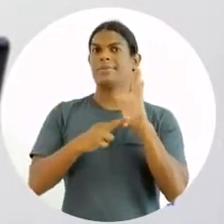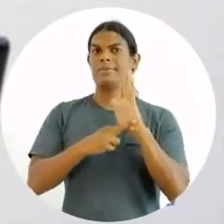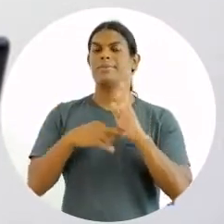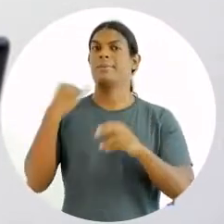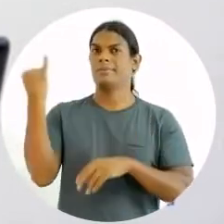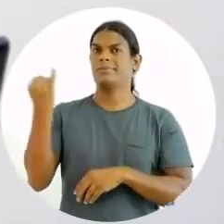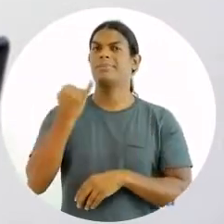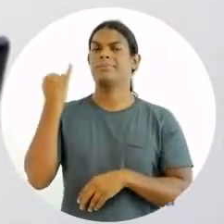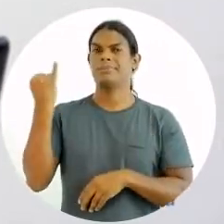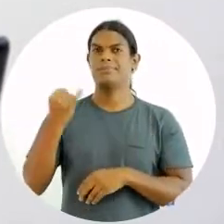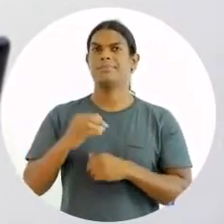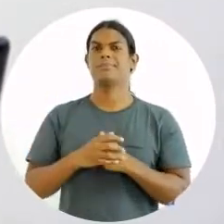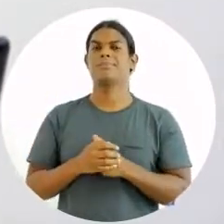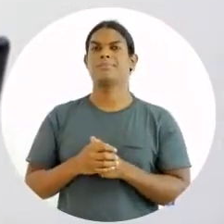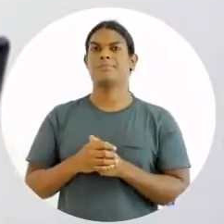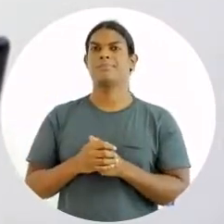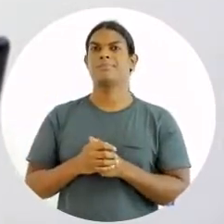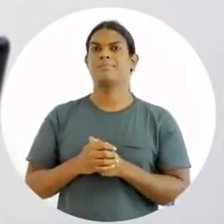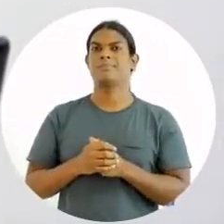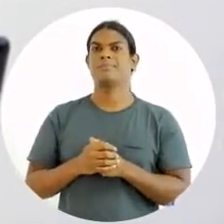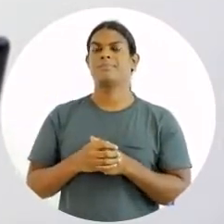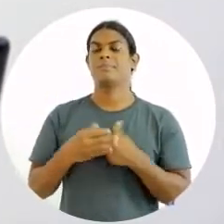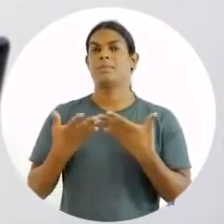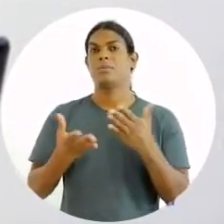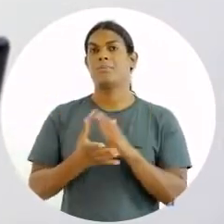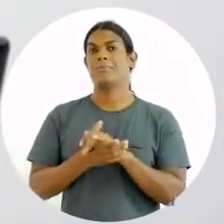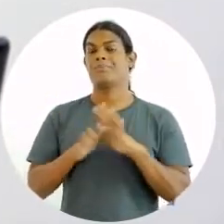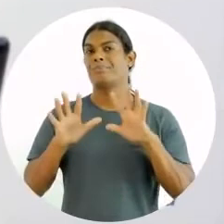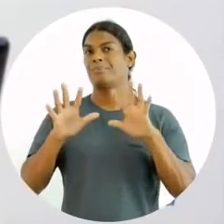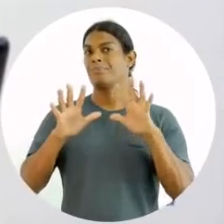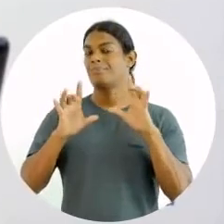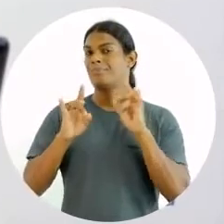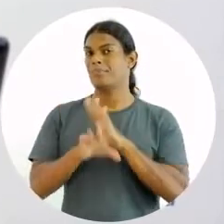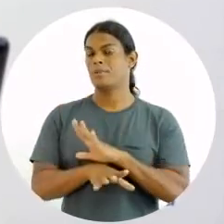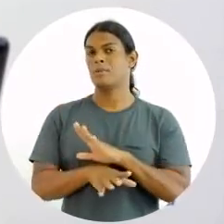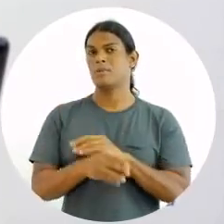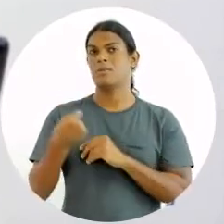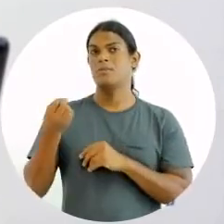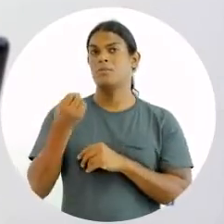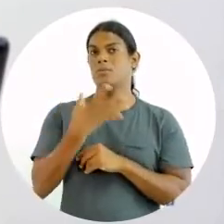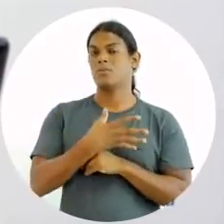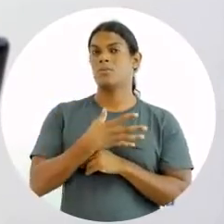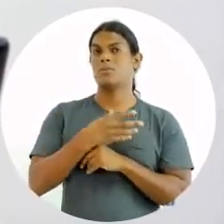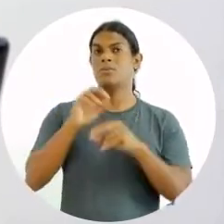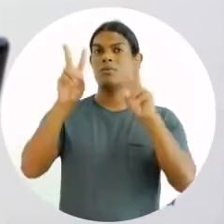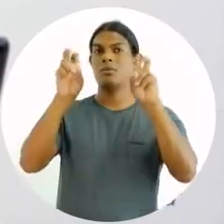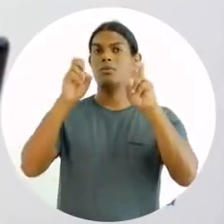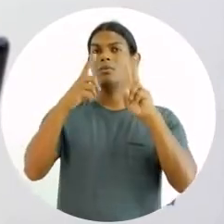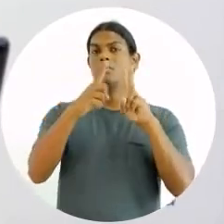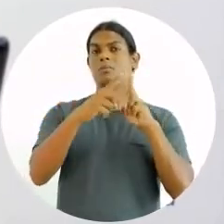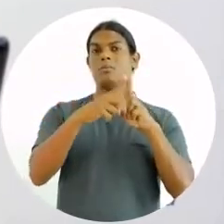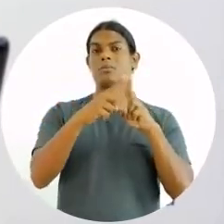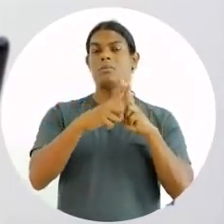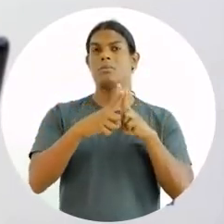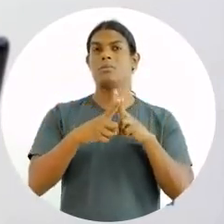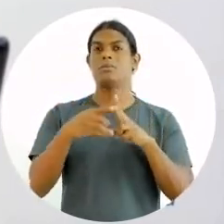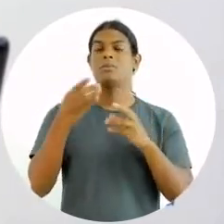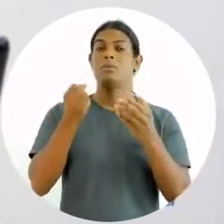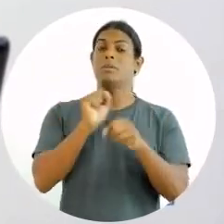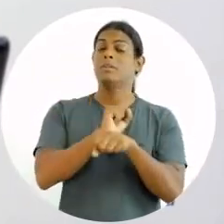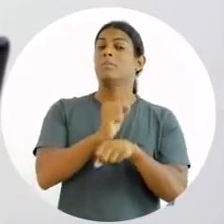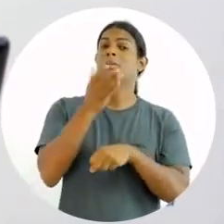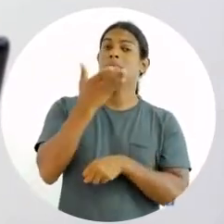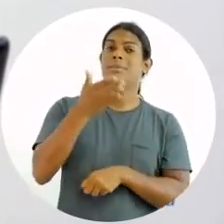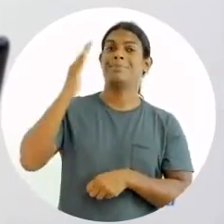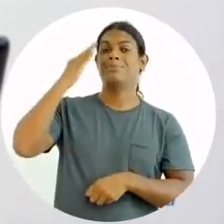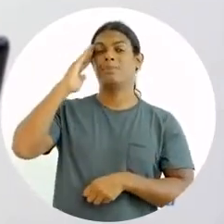Bom, pessoal, terminamos mais uma vez uma nova competência, a competência 2. Espero que vocês tenham